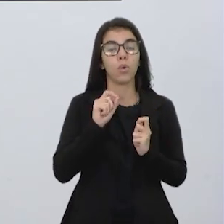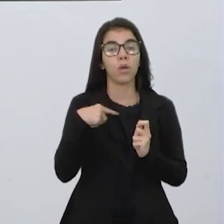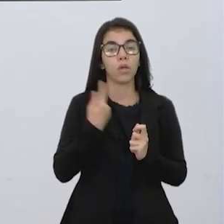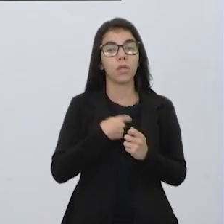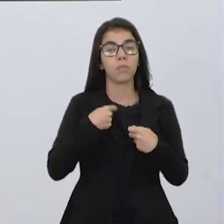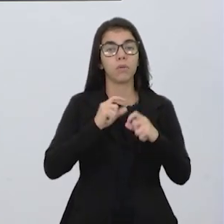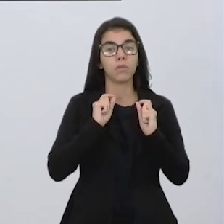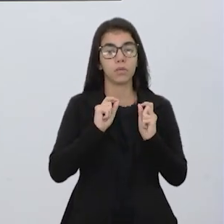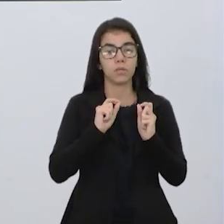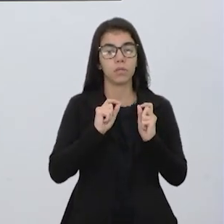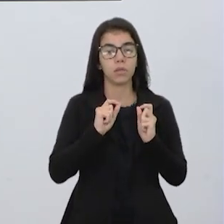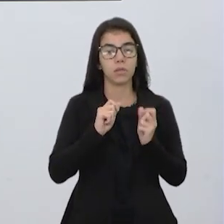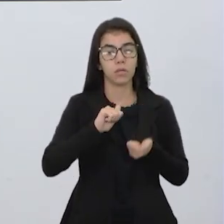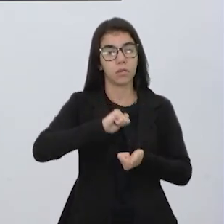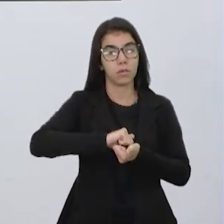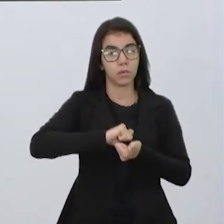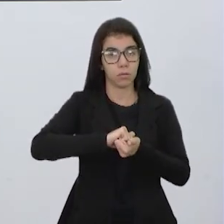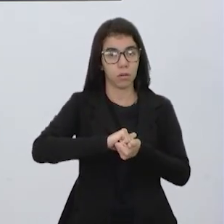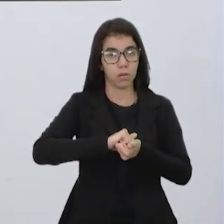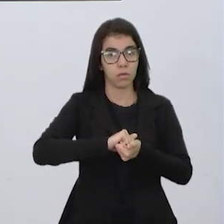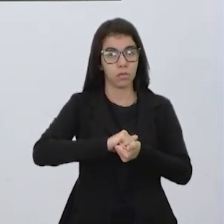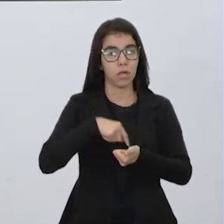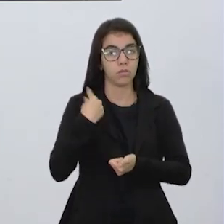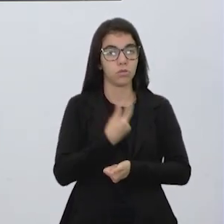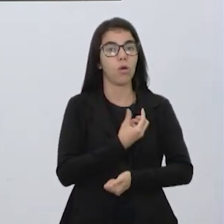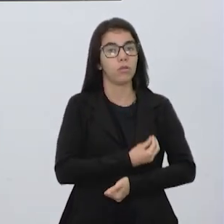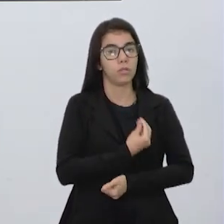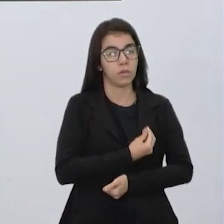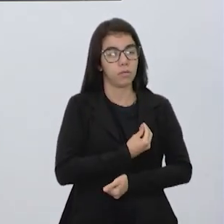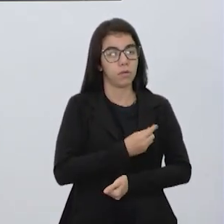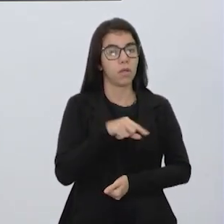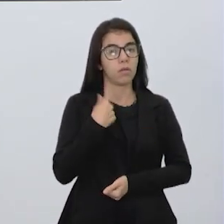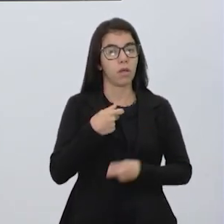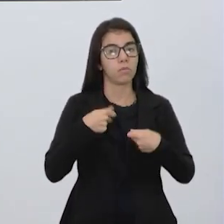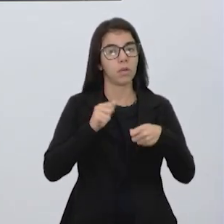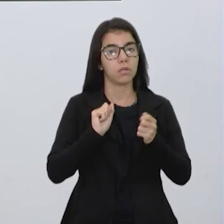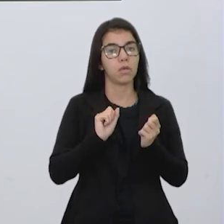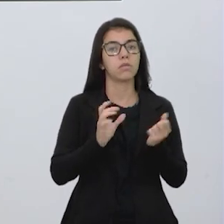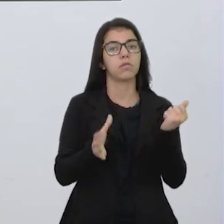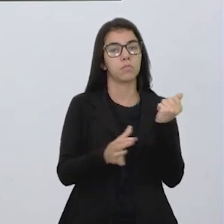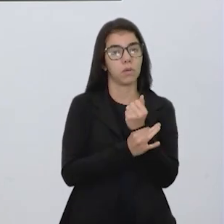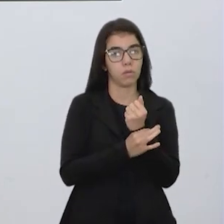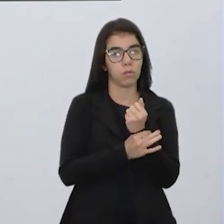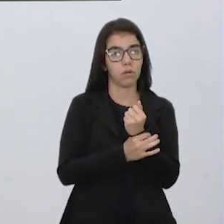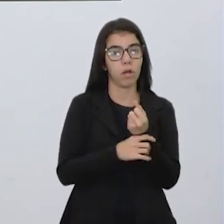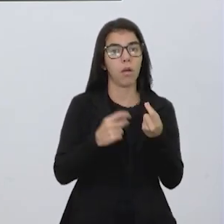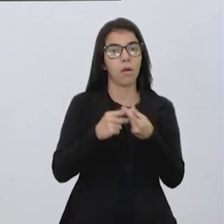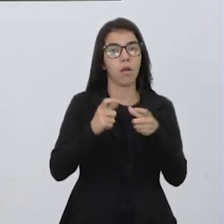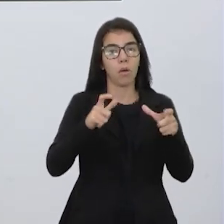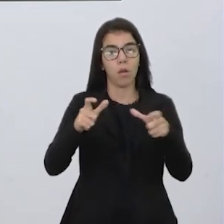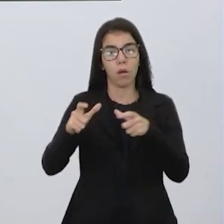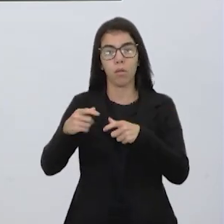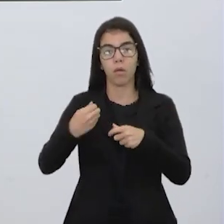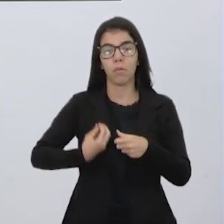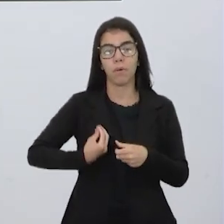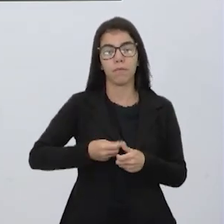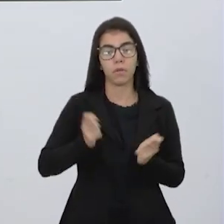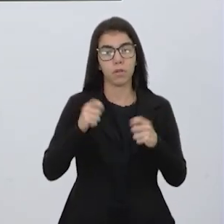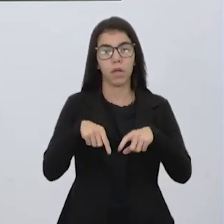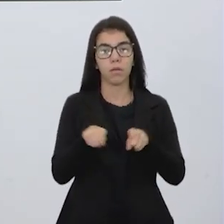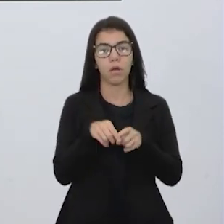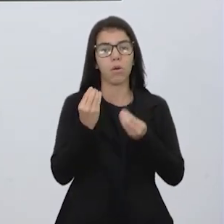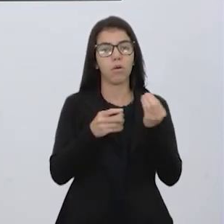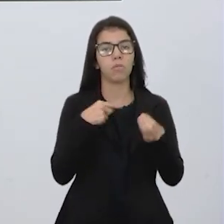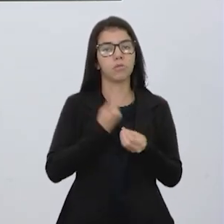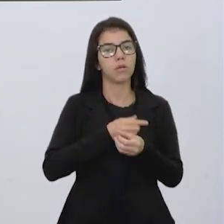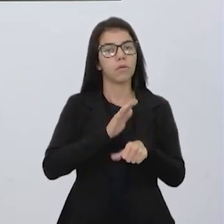garantir a qualidade de vida. A gente precisa garantir um lugar possível para se viver. Então, como que a gente vai